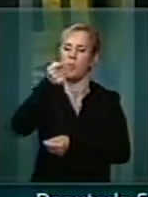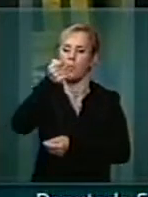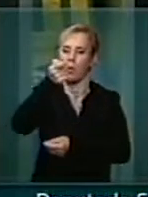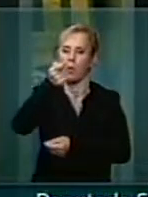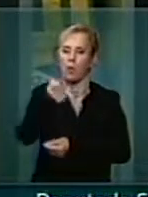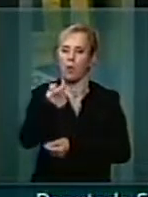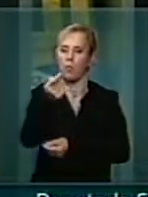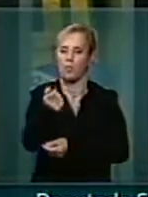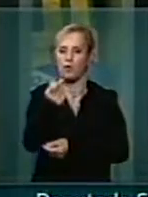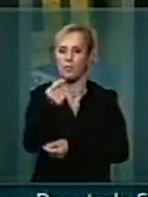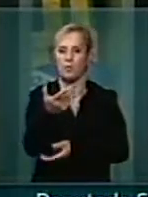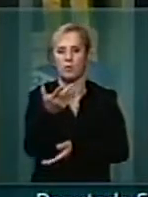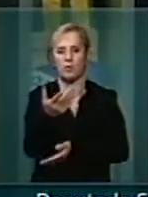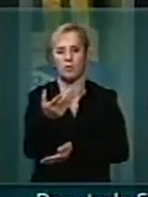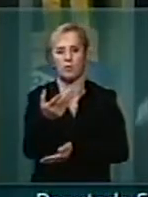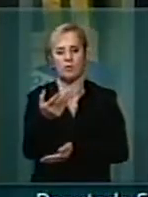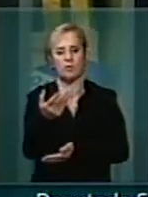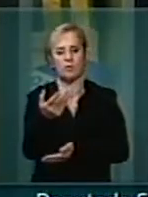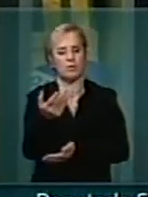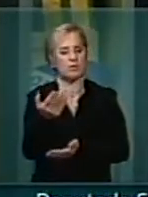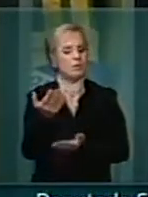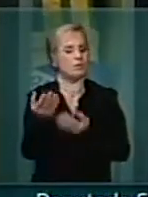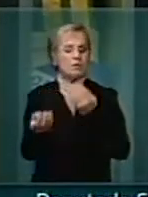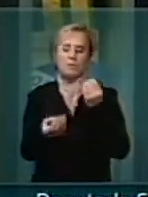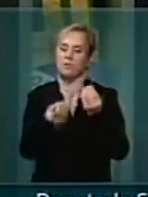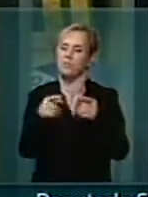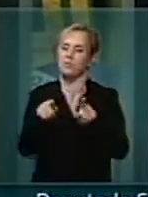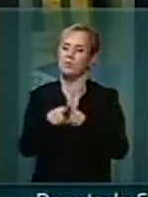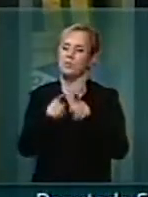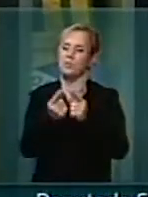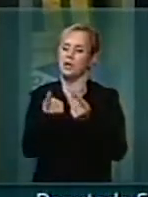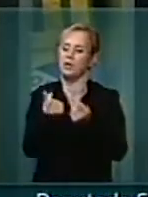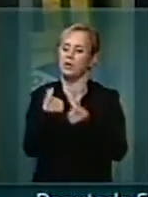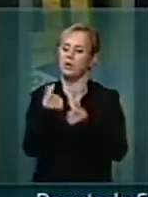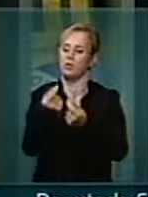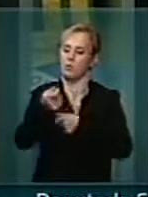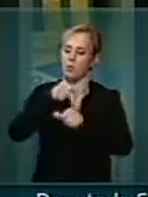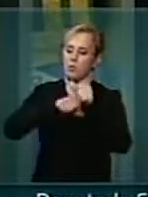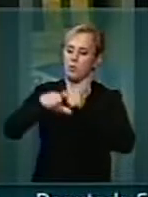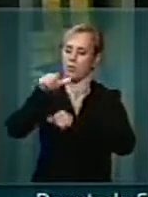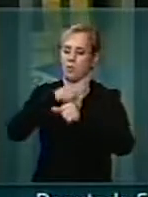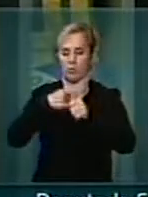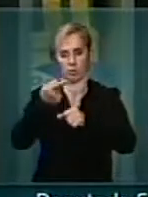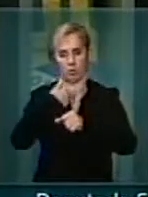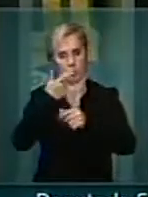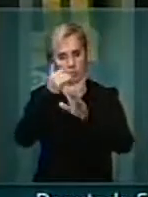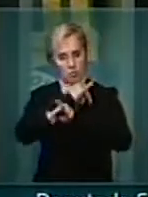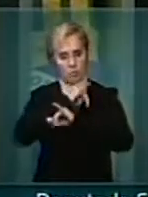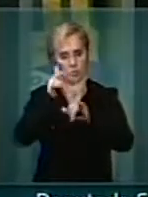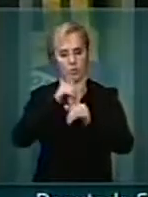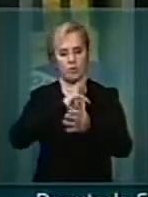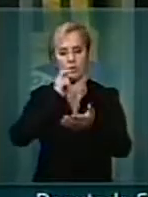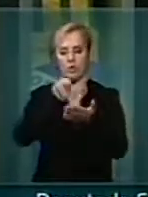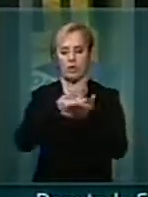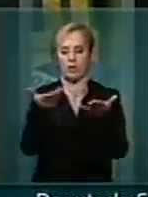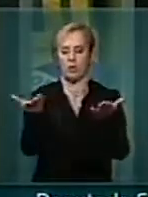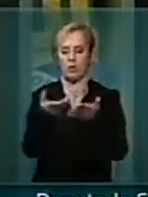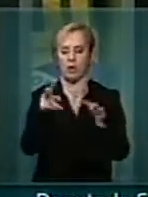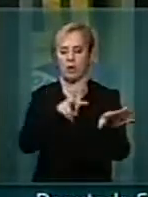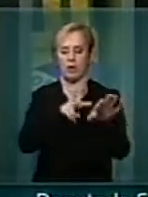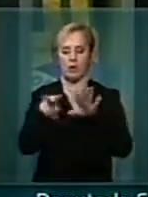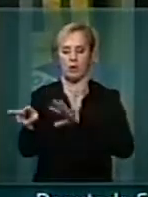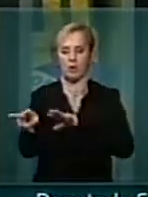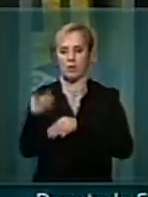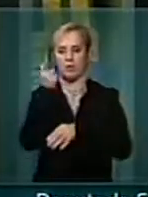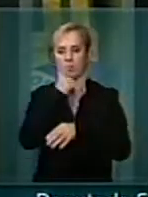um assinte. Como é assinte? A moeda de troca. Eu vou levantar no CIAF quanto foi pago essa semana para que se